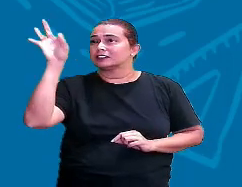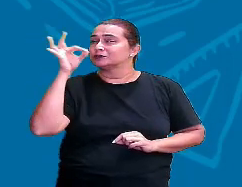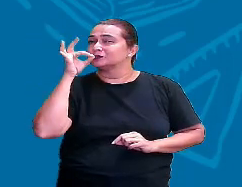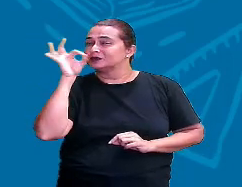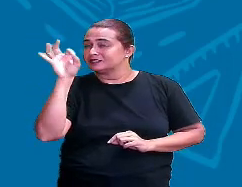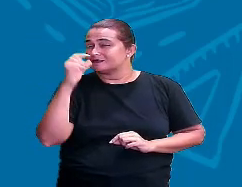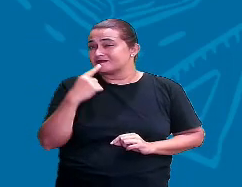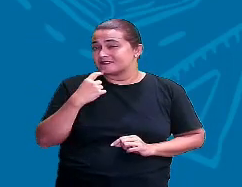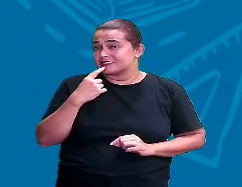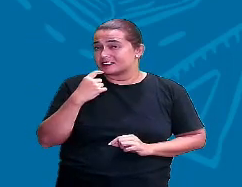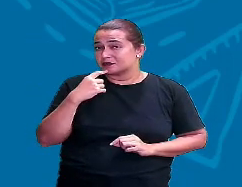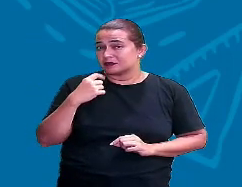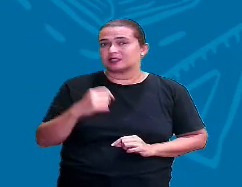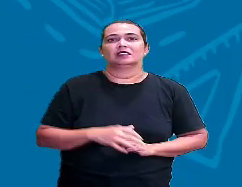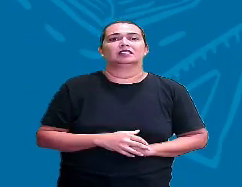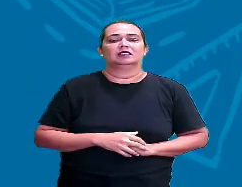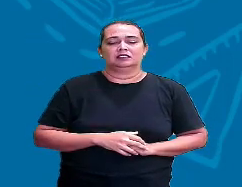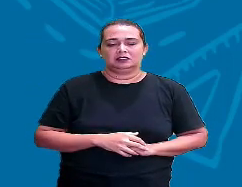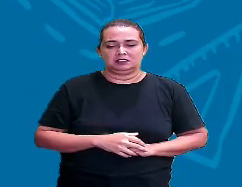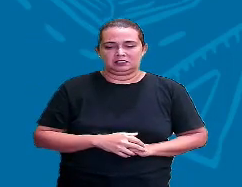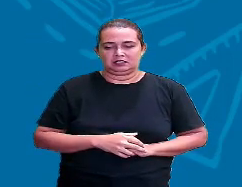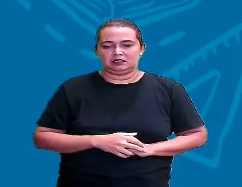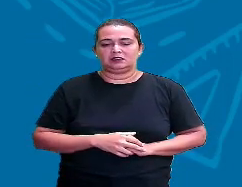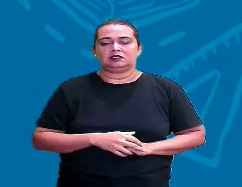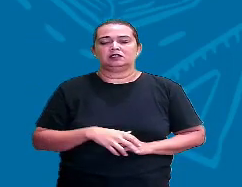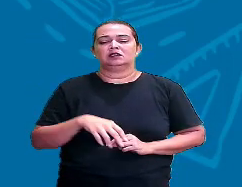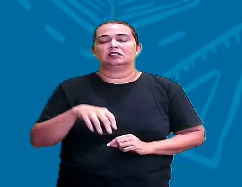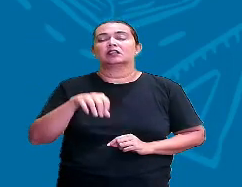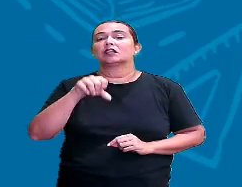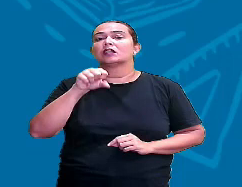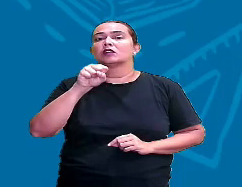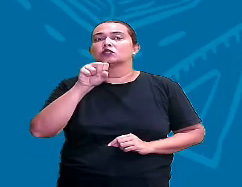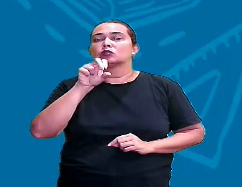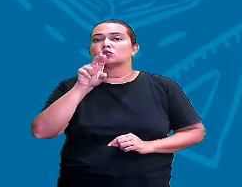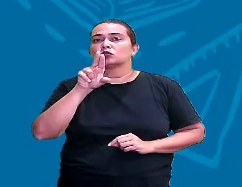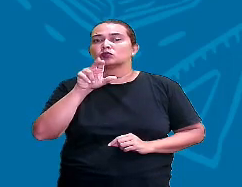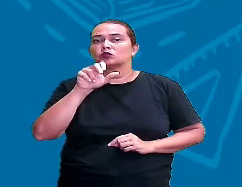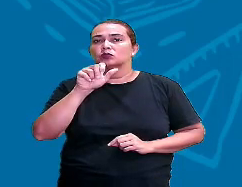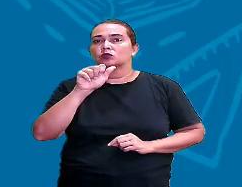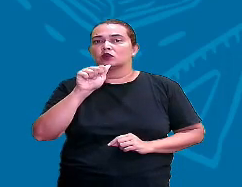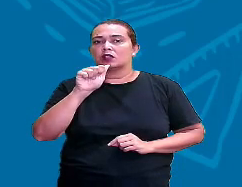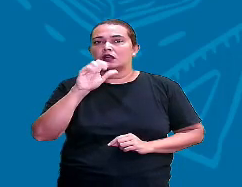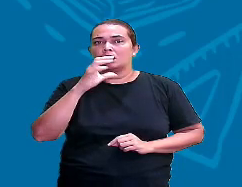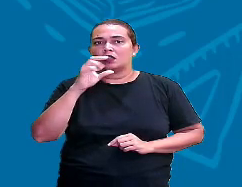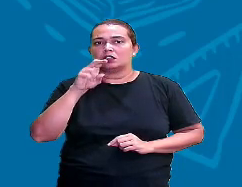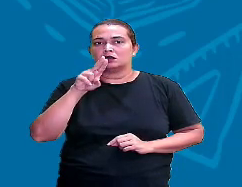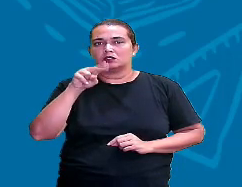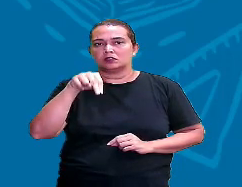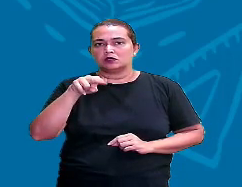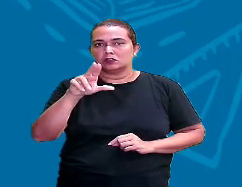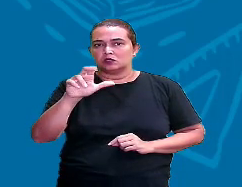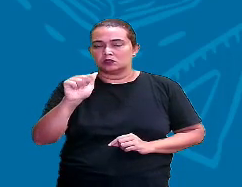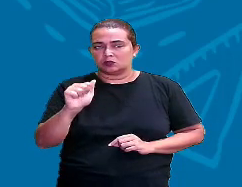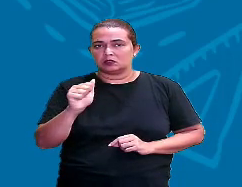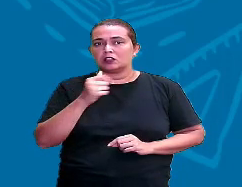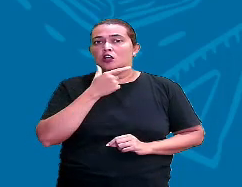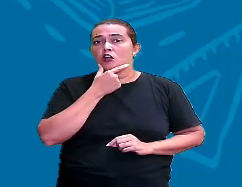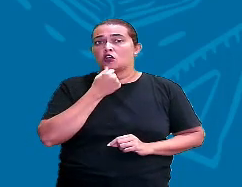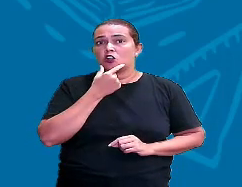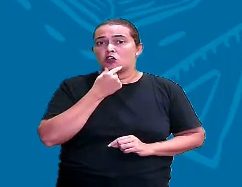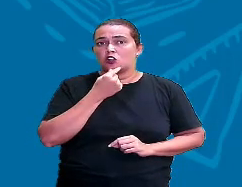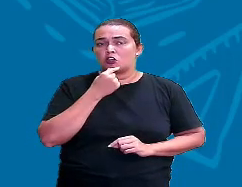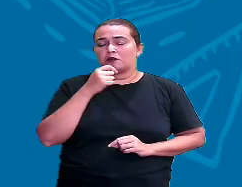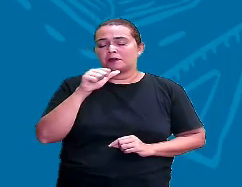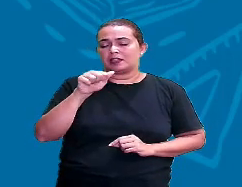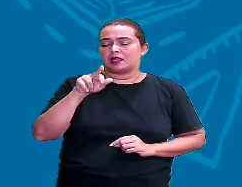tem Ariano Suassuna. Ariano Suassuna, um grande escritor daqui do Nordeste, famoso no mundo